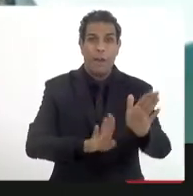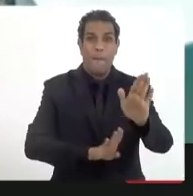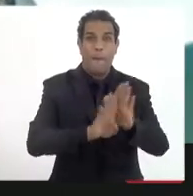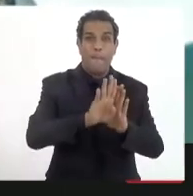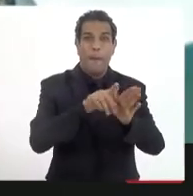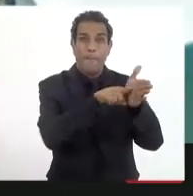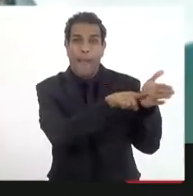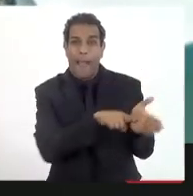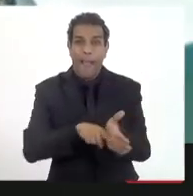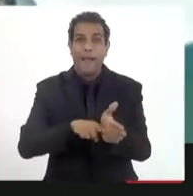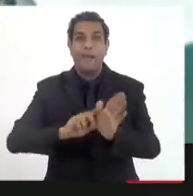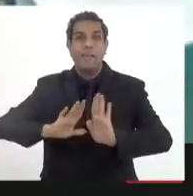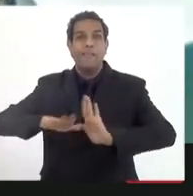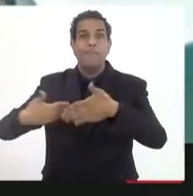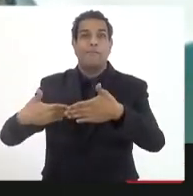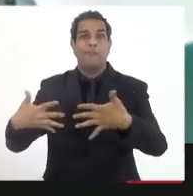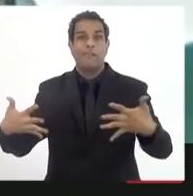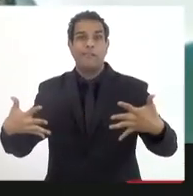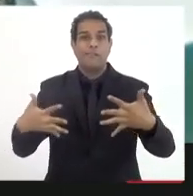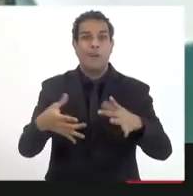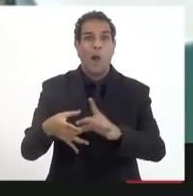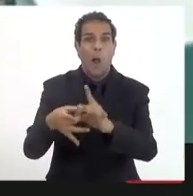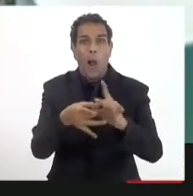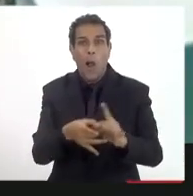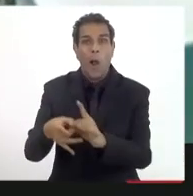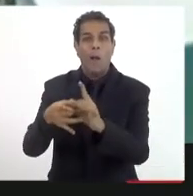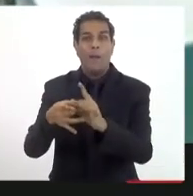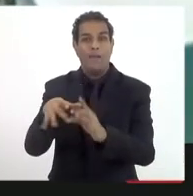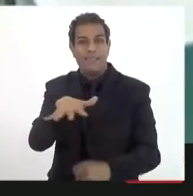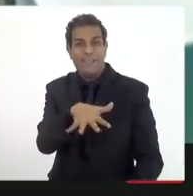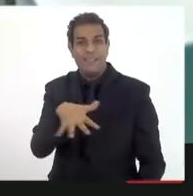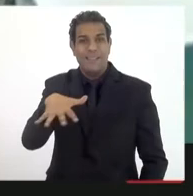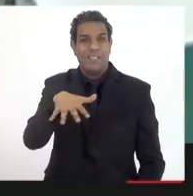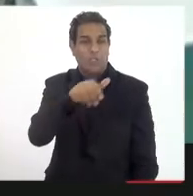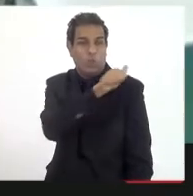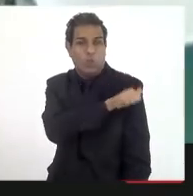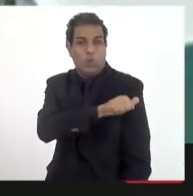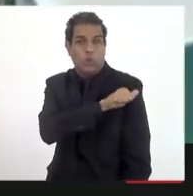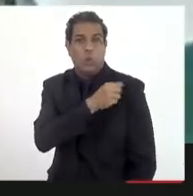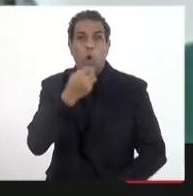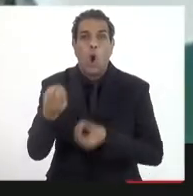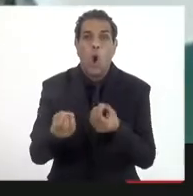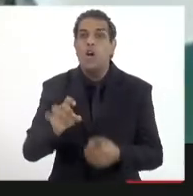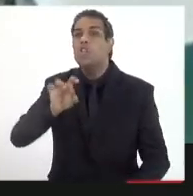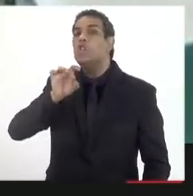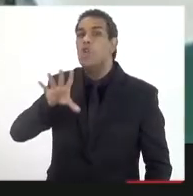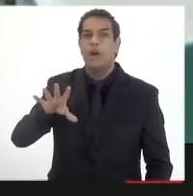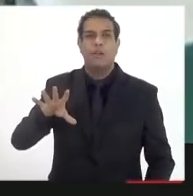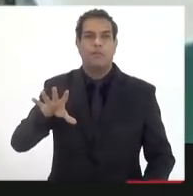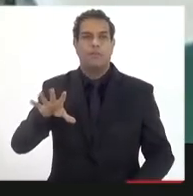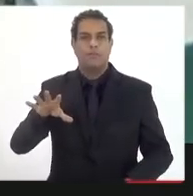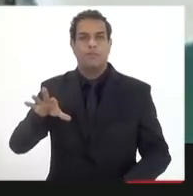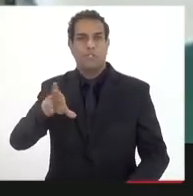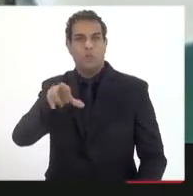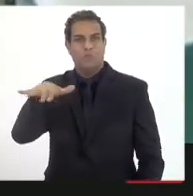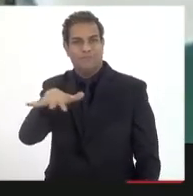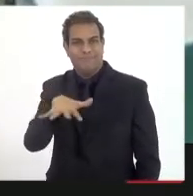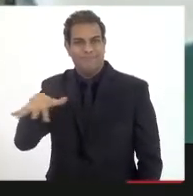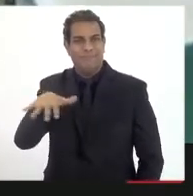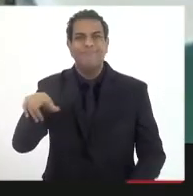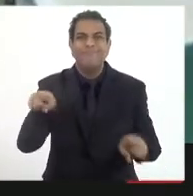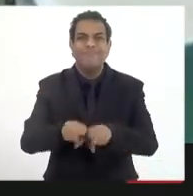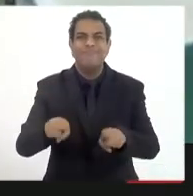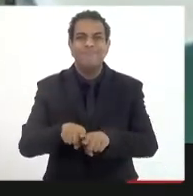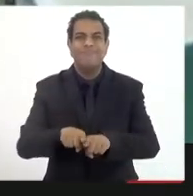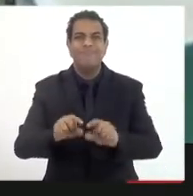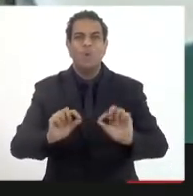Como nós vamos construir essa rede no Estado do Rio de Janeiro, não só para integrar o território, como para